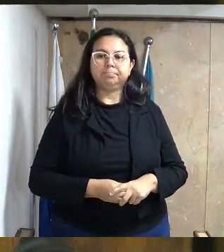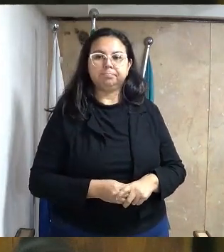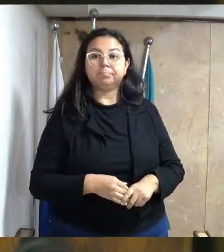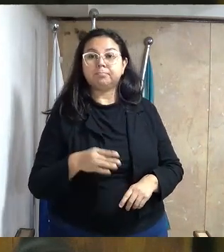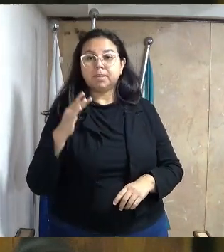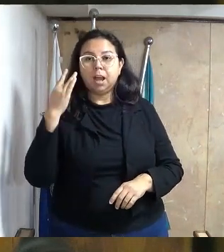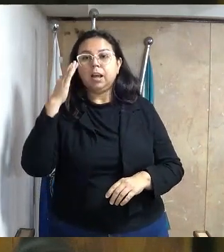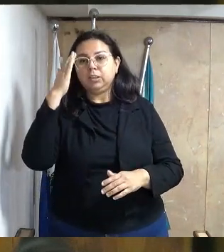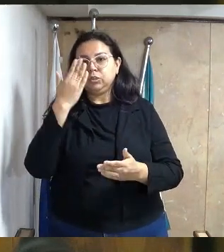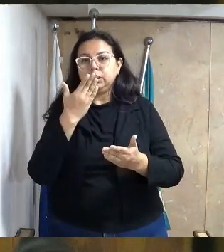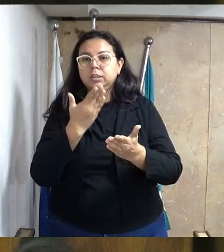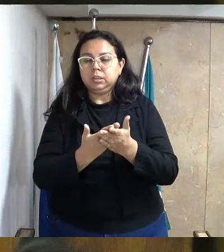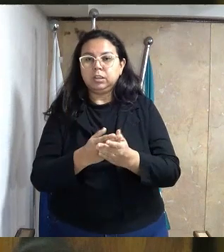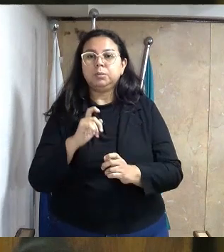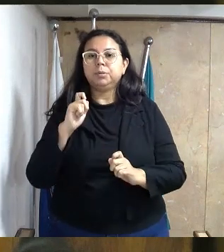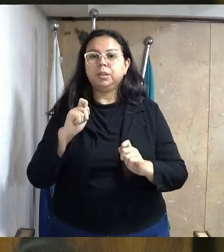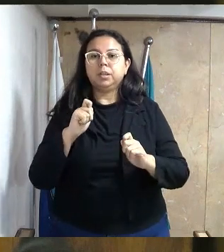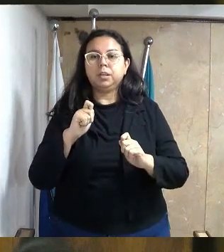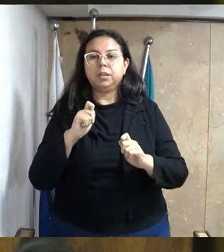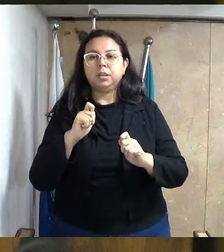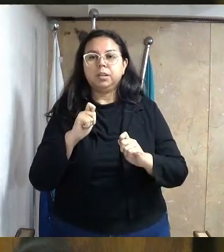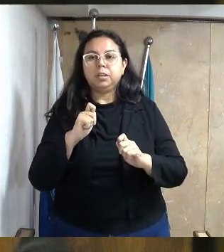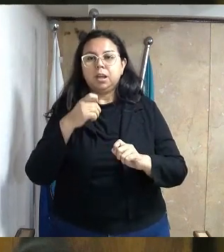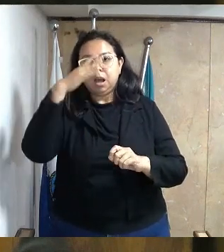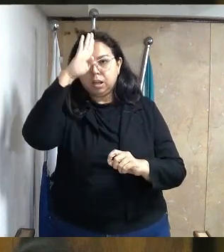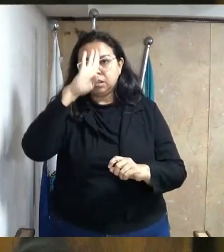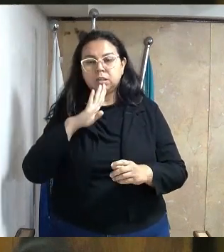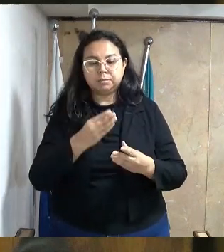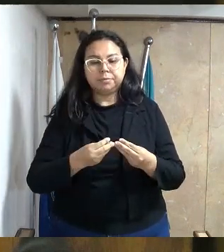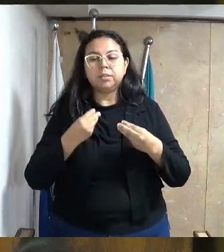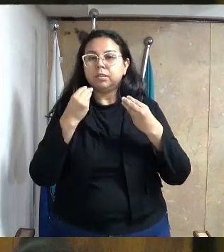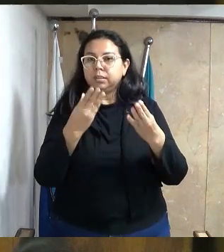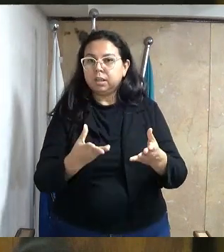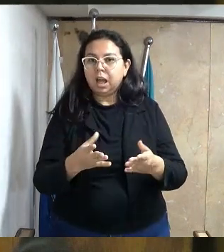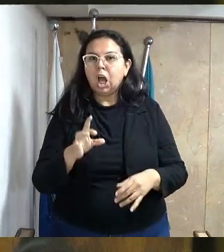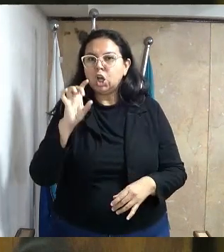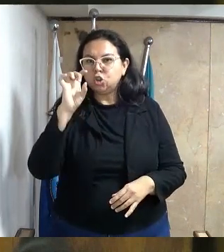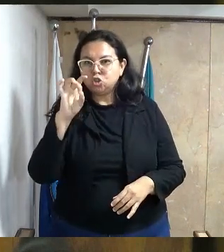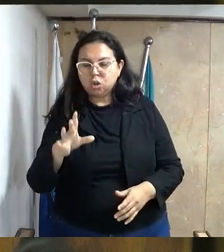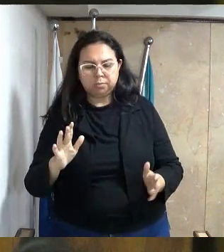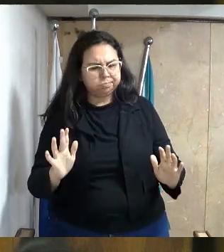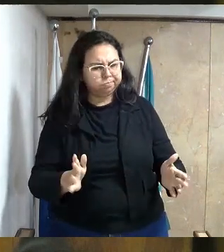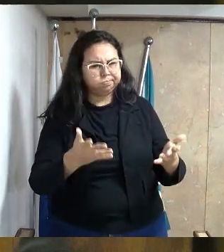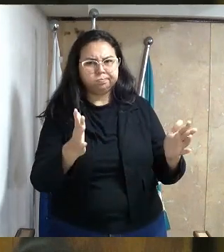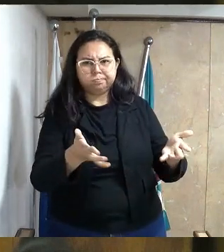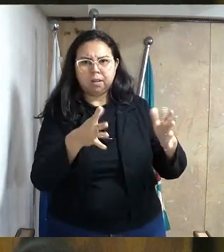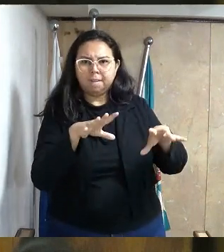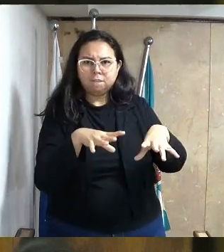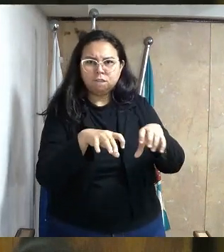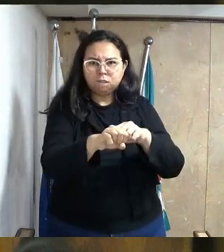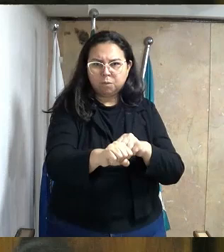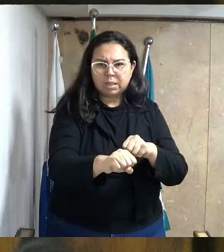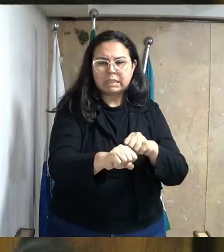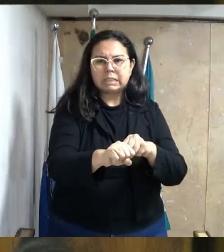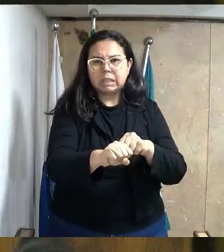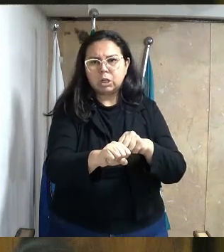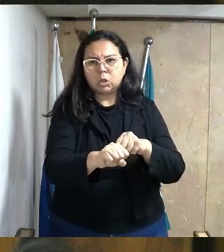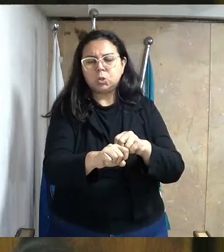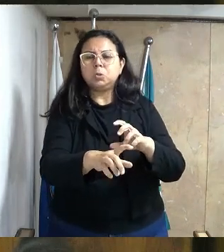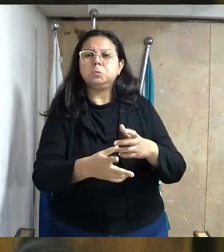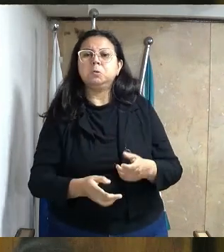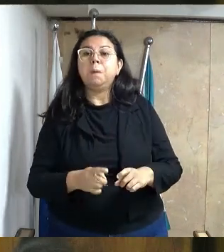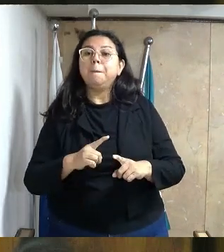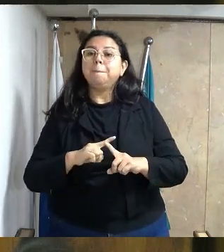Acreditamos que, ao proporcionar essa gratuidade, estaremos não apenas incentivando a formação educacional e profissional,